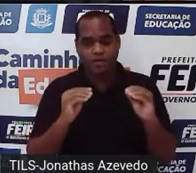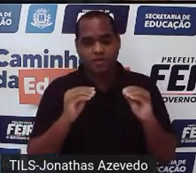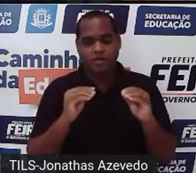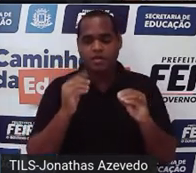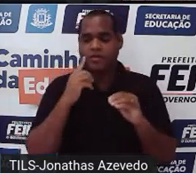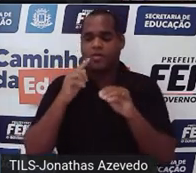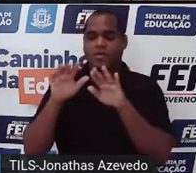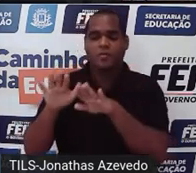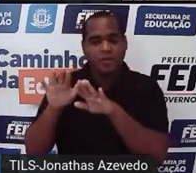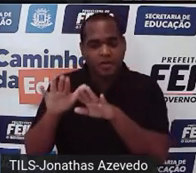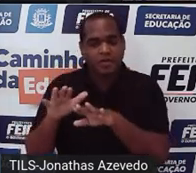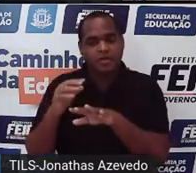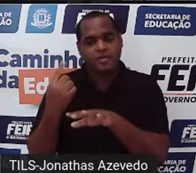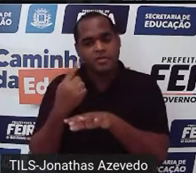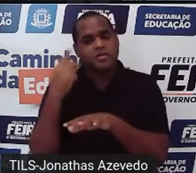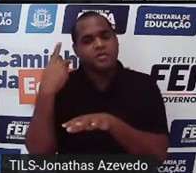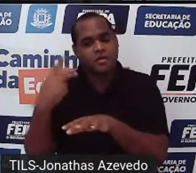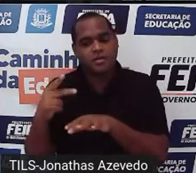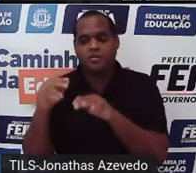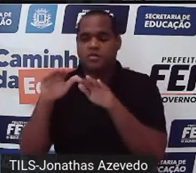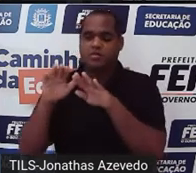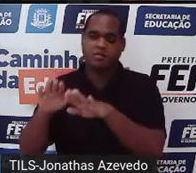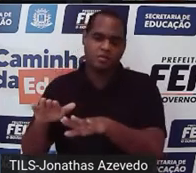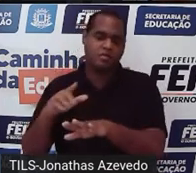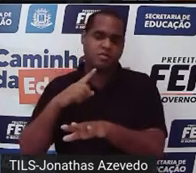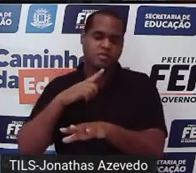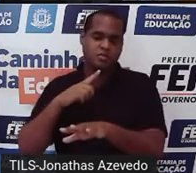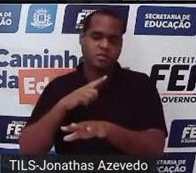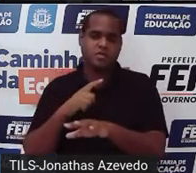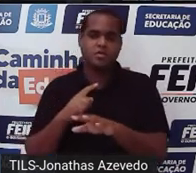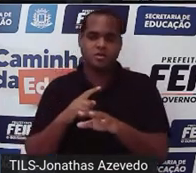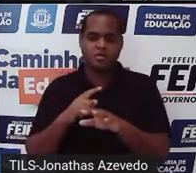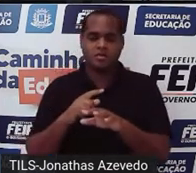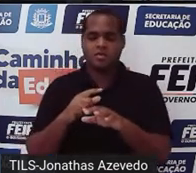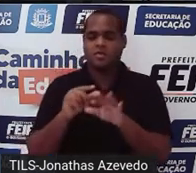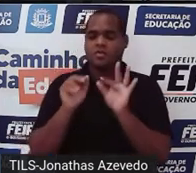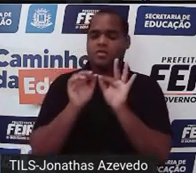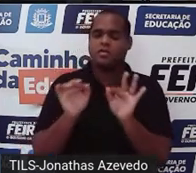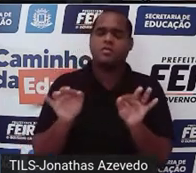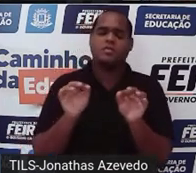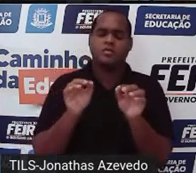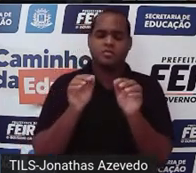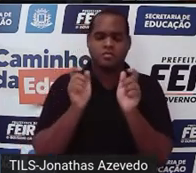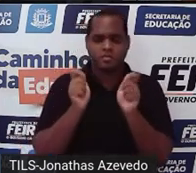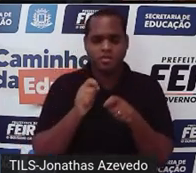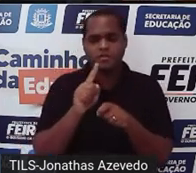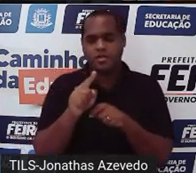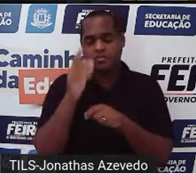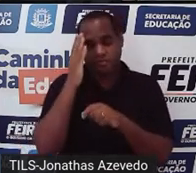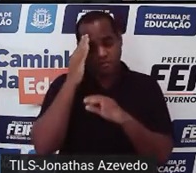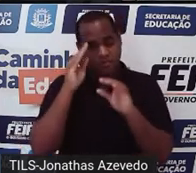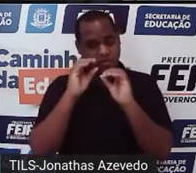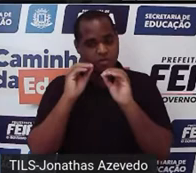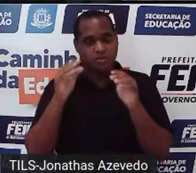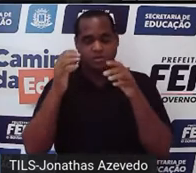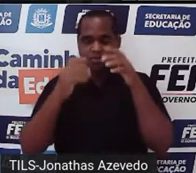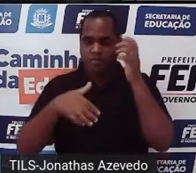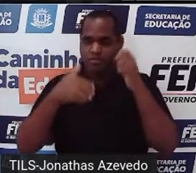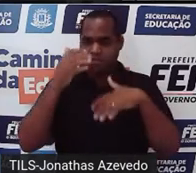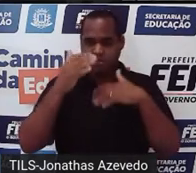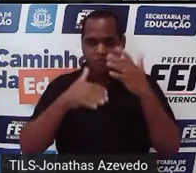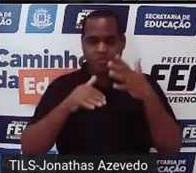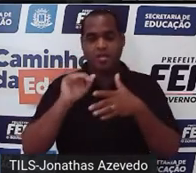isolar uma das incógnitas? De forma simples pra entender pega uma equação